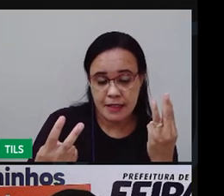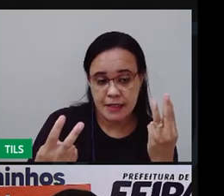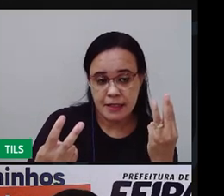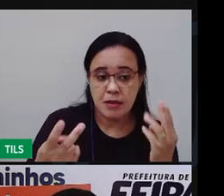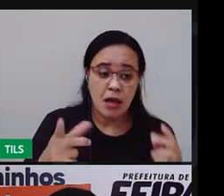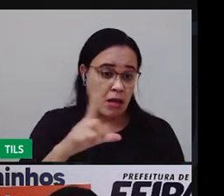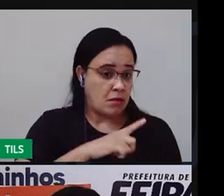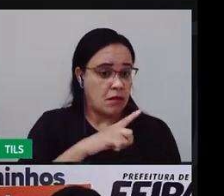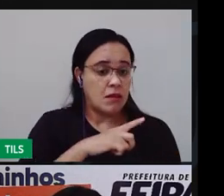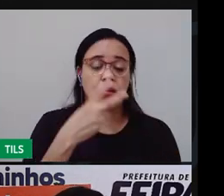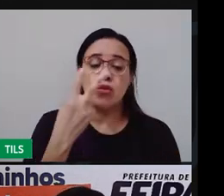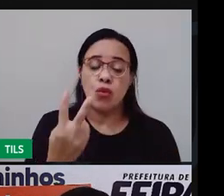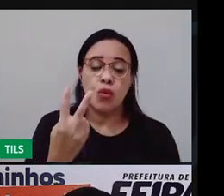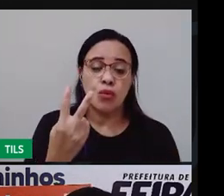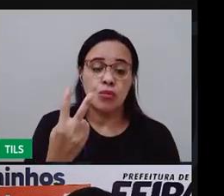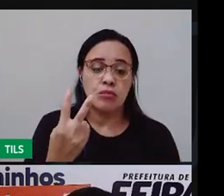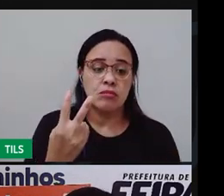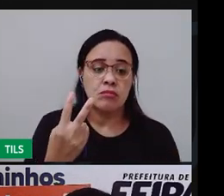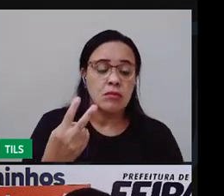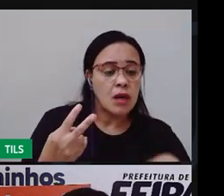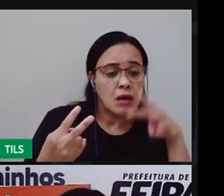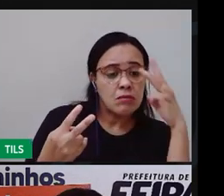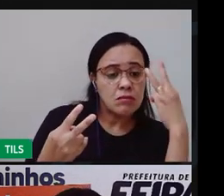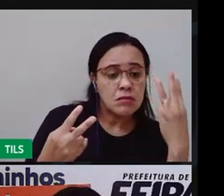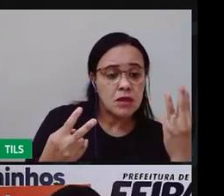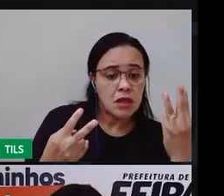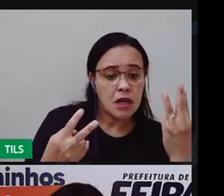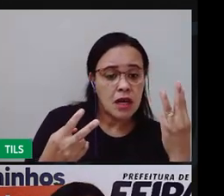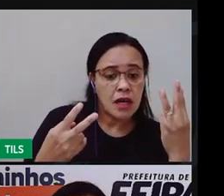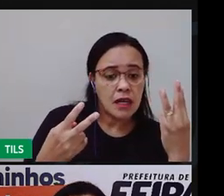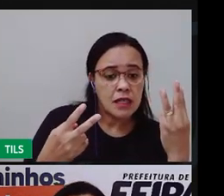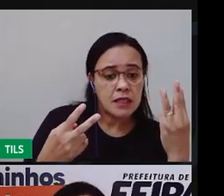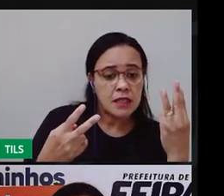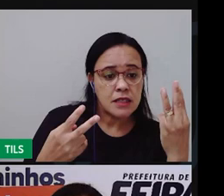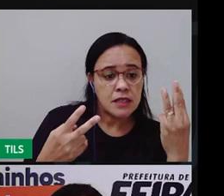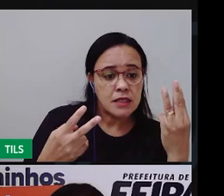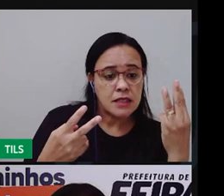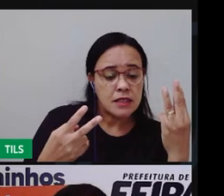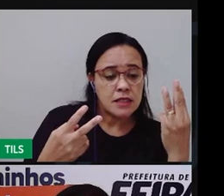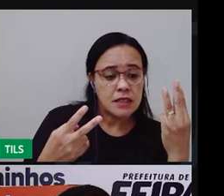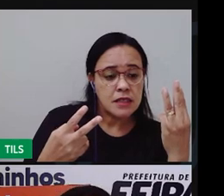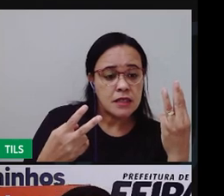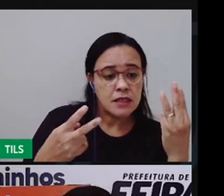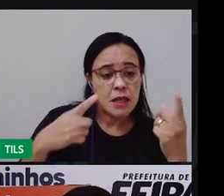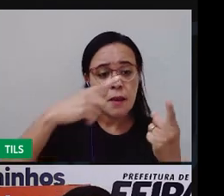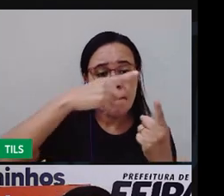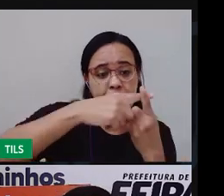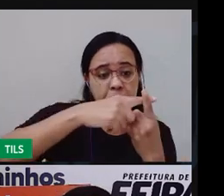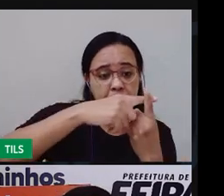Então, afinal, quantos jambos João pegou?